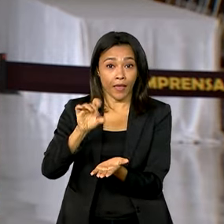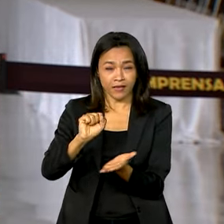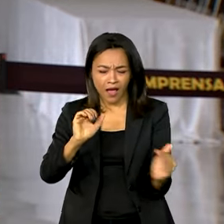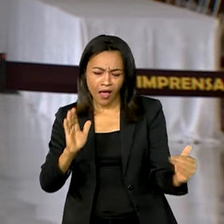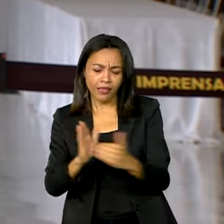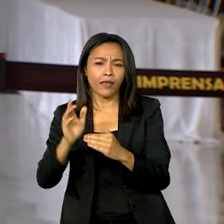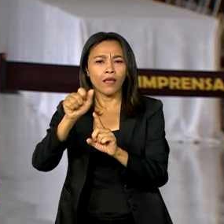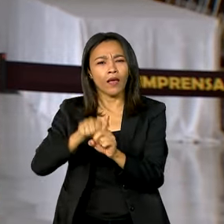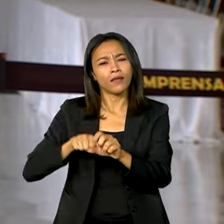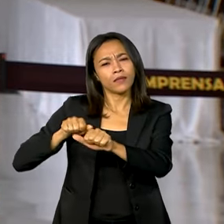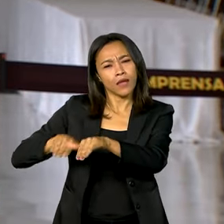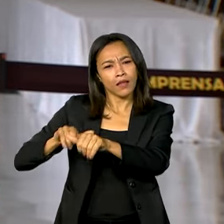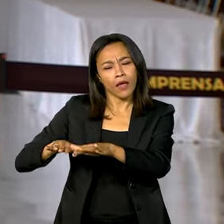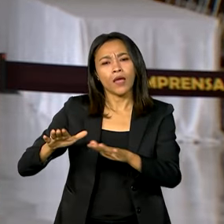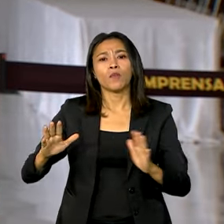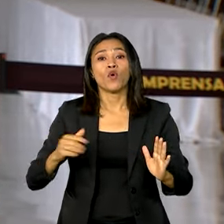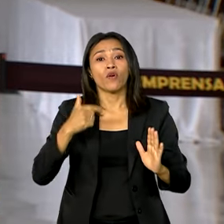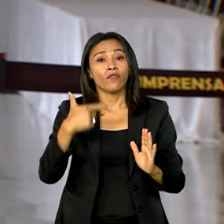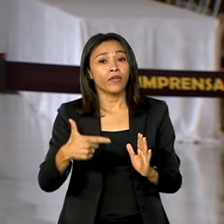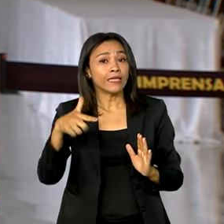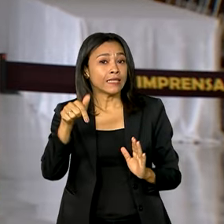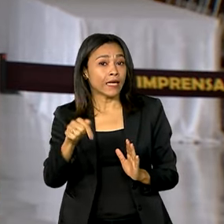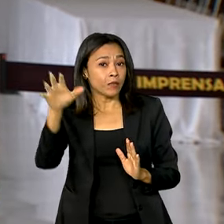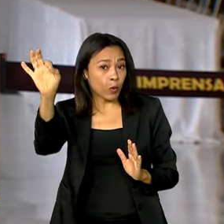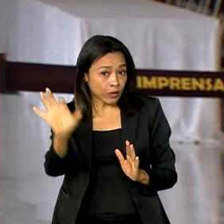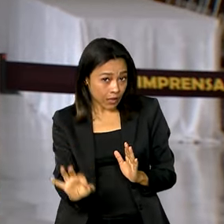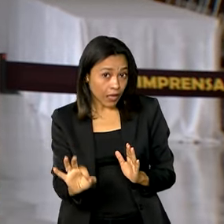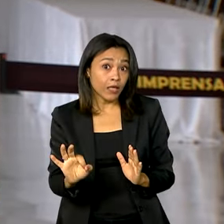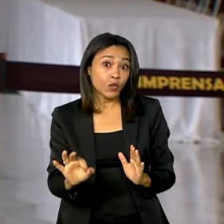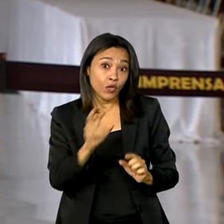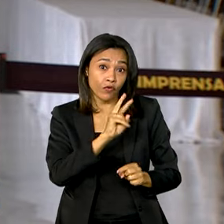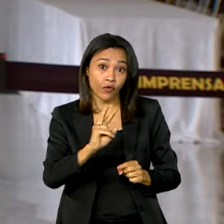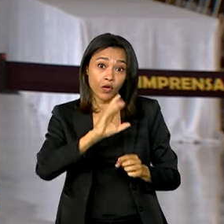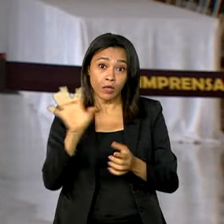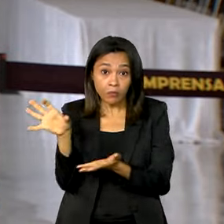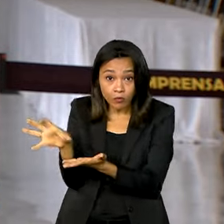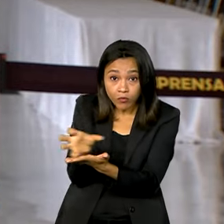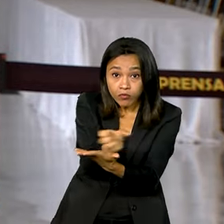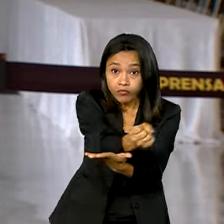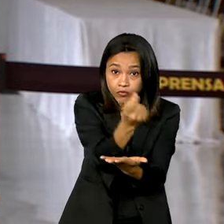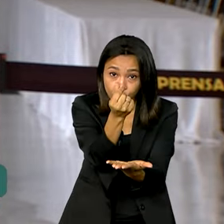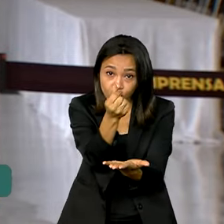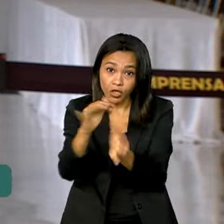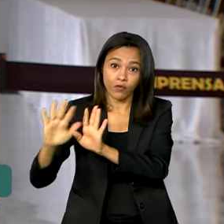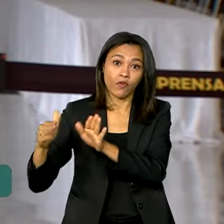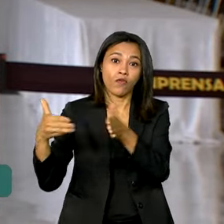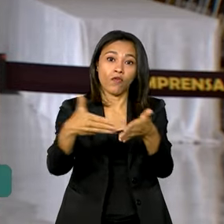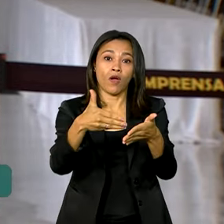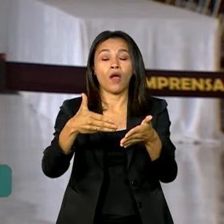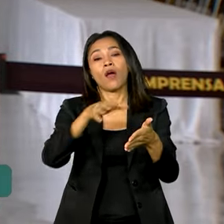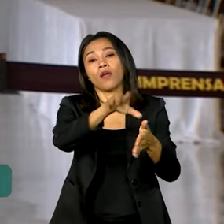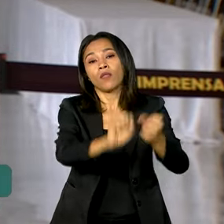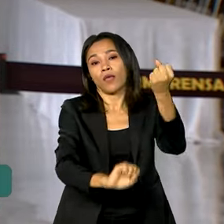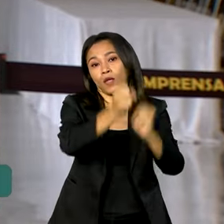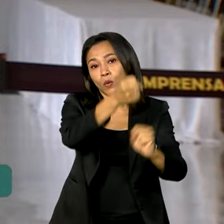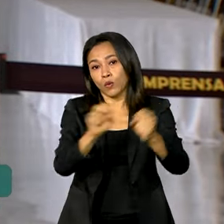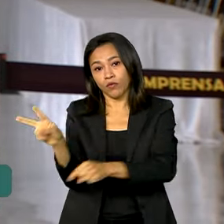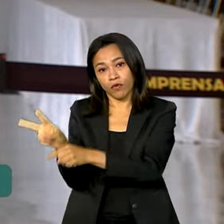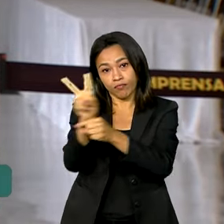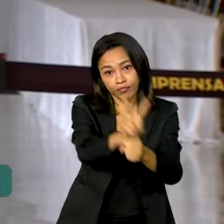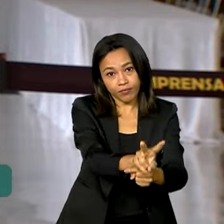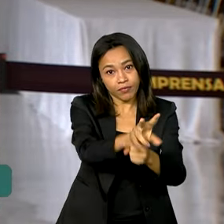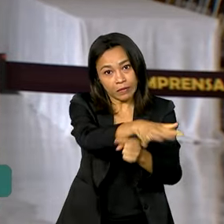27% do crédito concedido pelo banco foi destinado à indústria, superando o setor agro pela